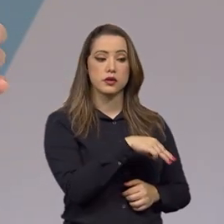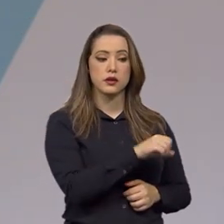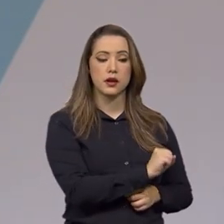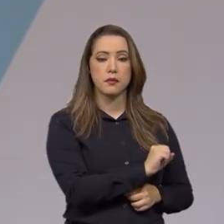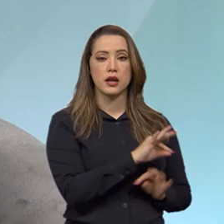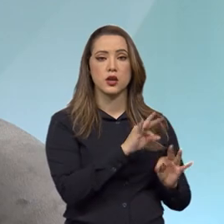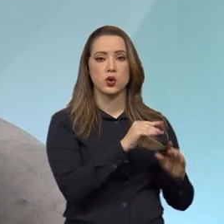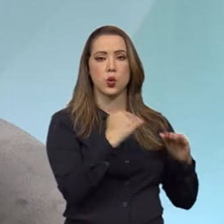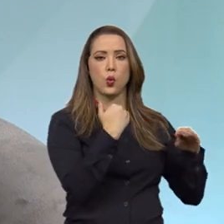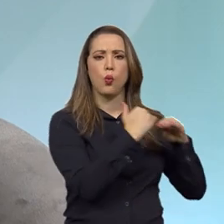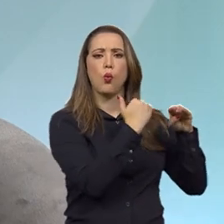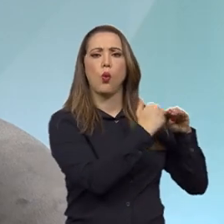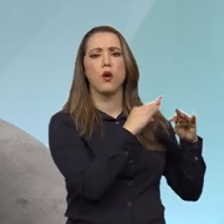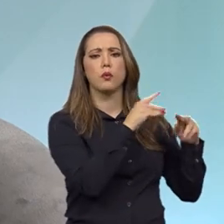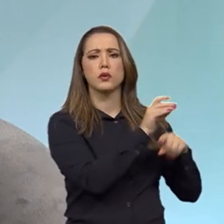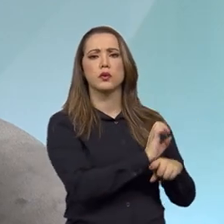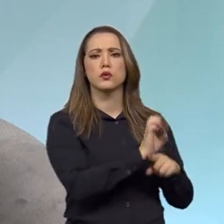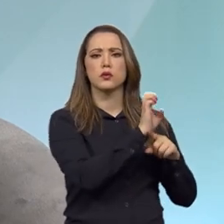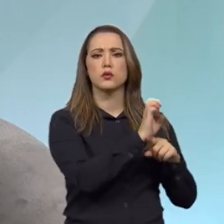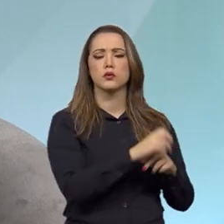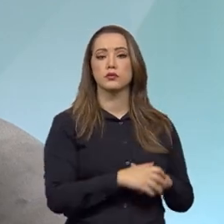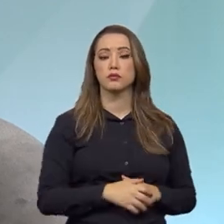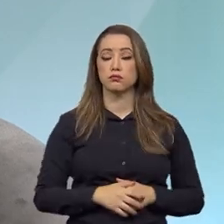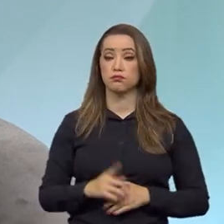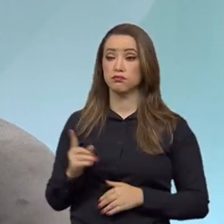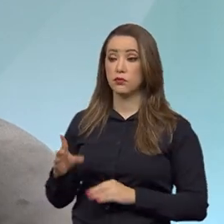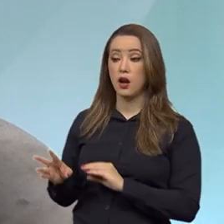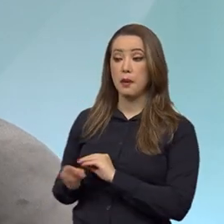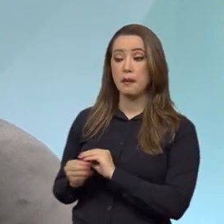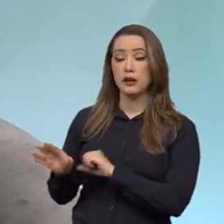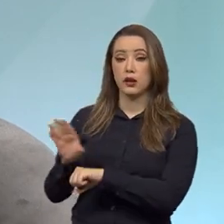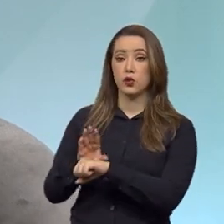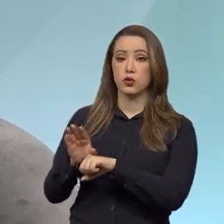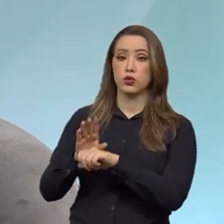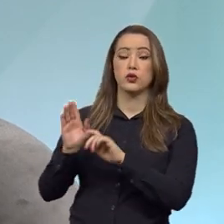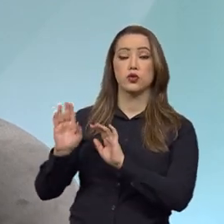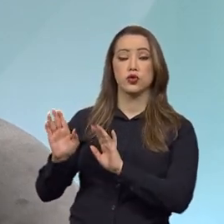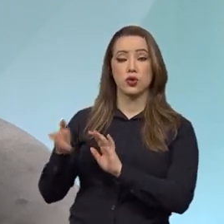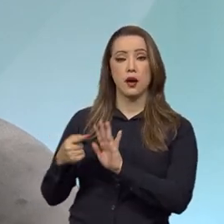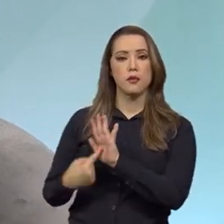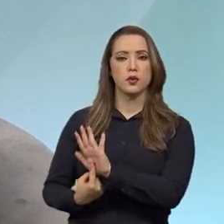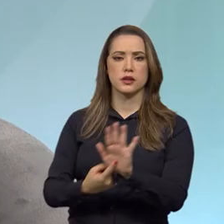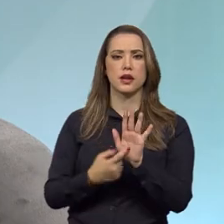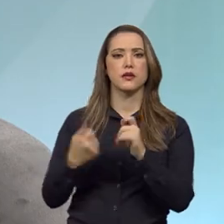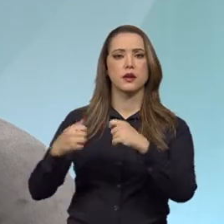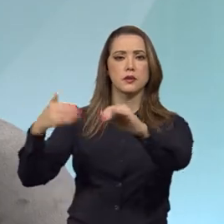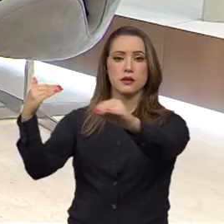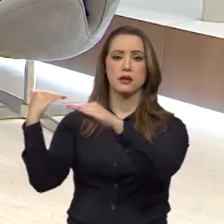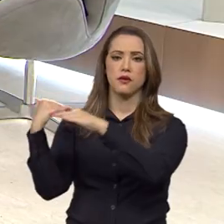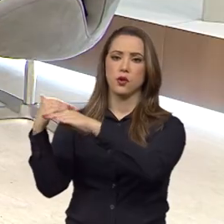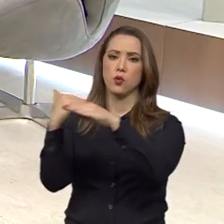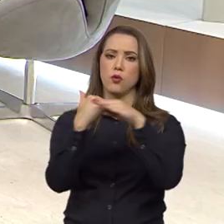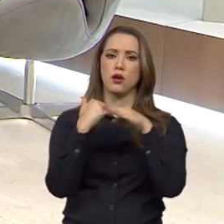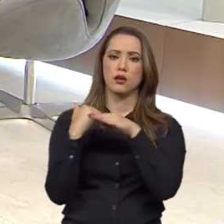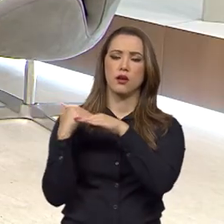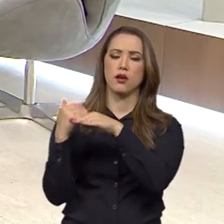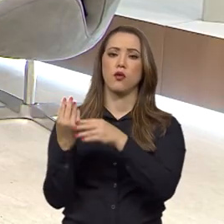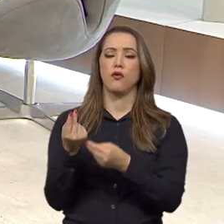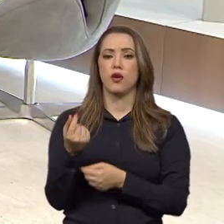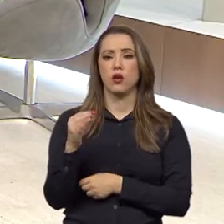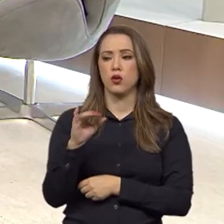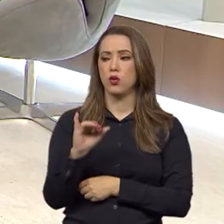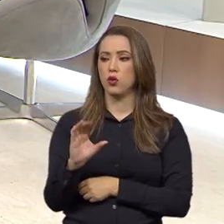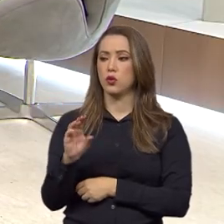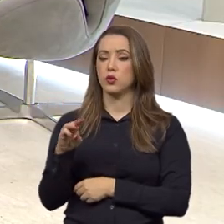em todos os estados? A emenda constitucional já trazia essa necessidade de equiparação... Sobre os combustíveis, Sobre os combustíveis, na